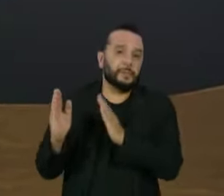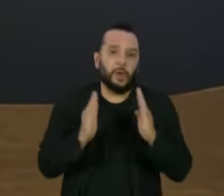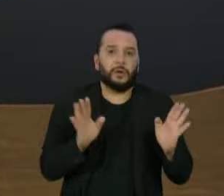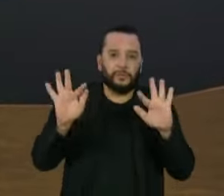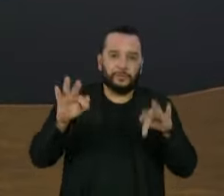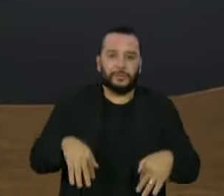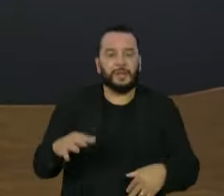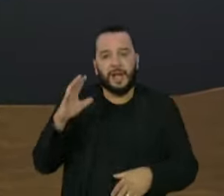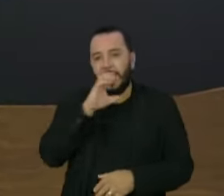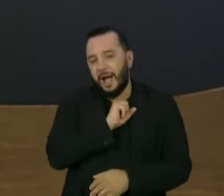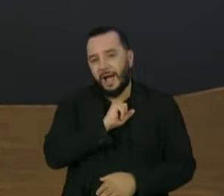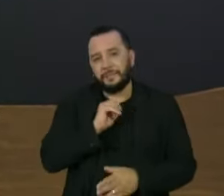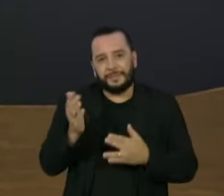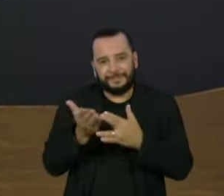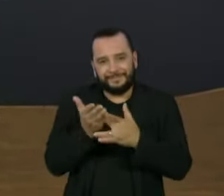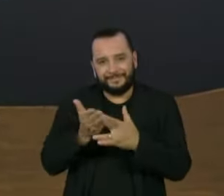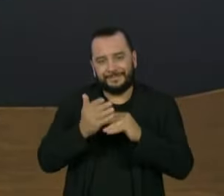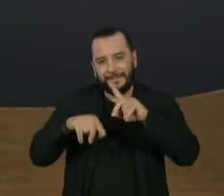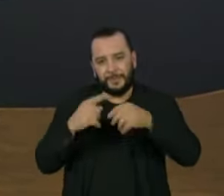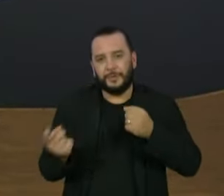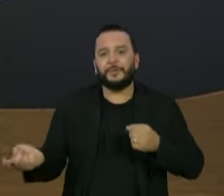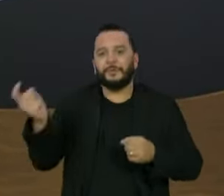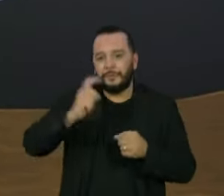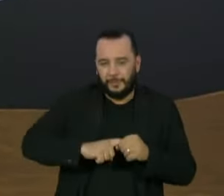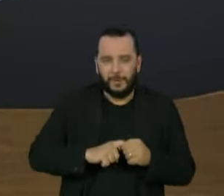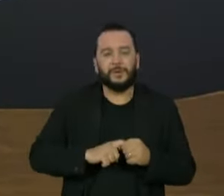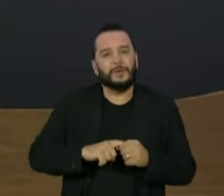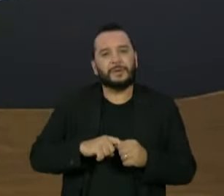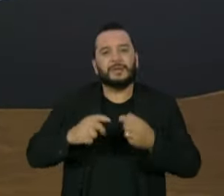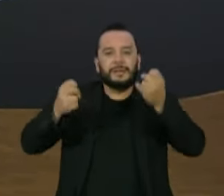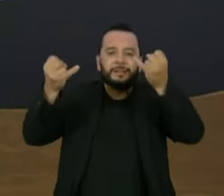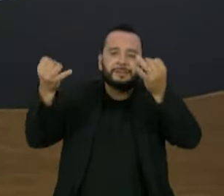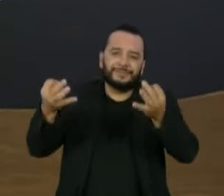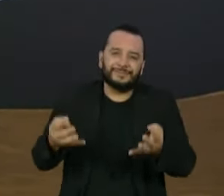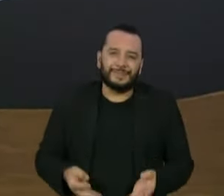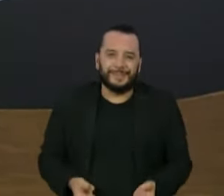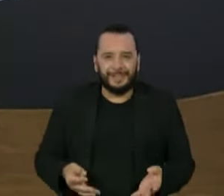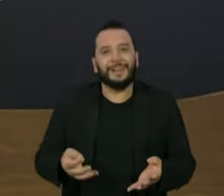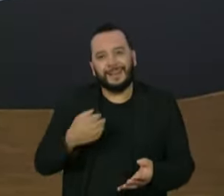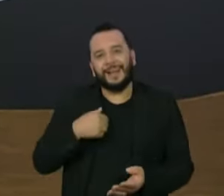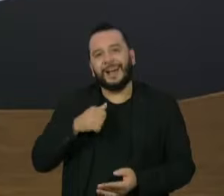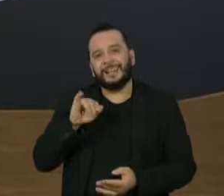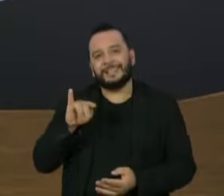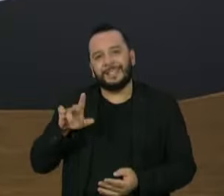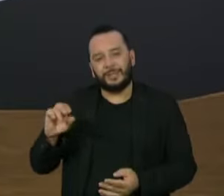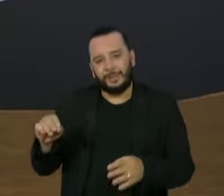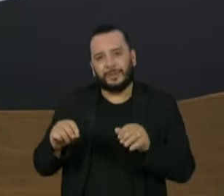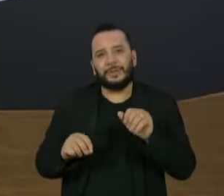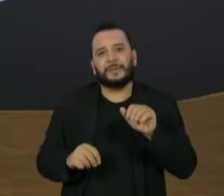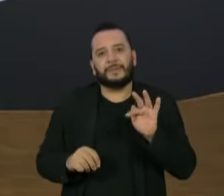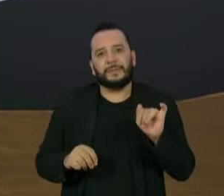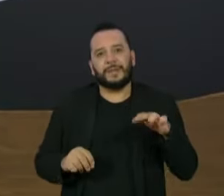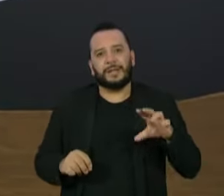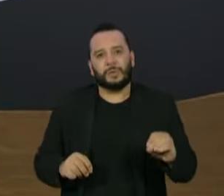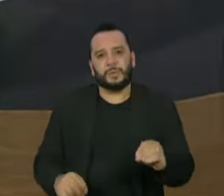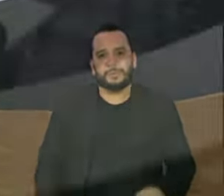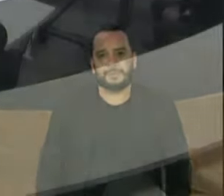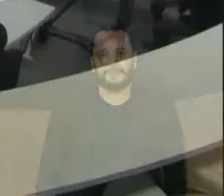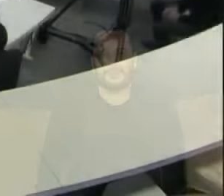mais um rápido intervalo e volta já já com muito esclarecimento com os senadores Alessandro Vieira e Fabiano Contarato.